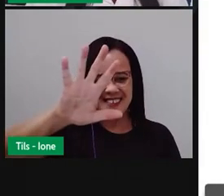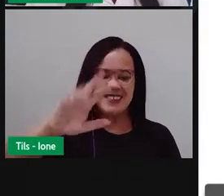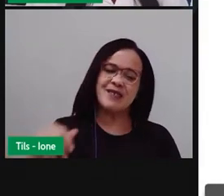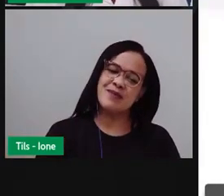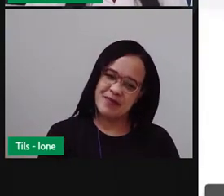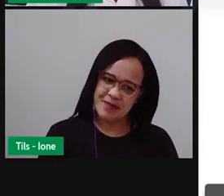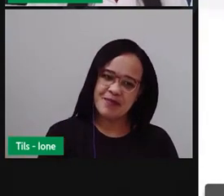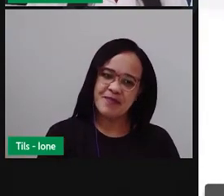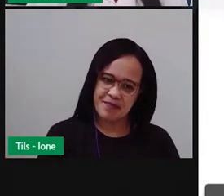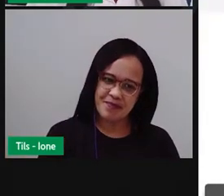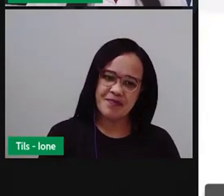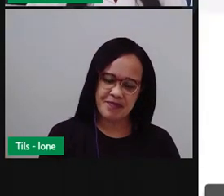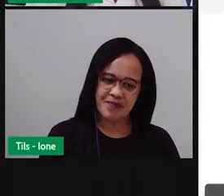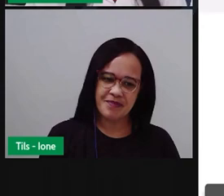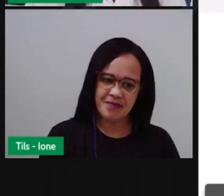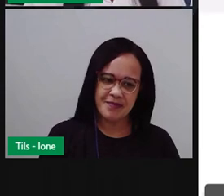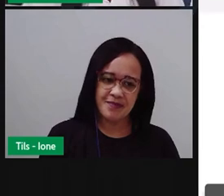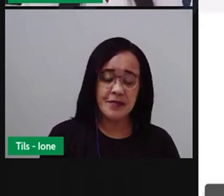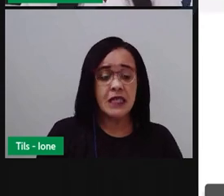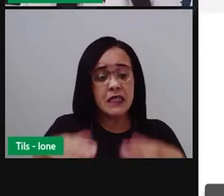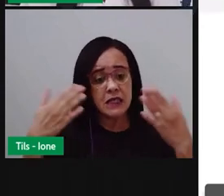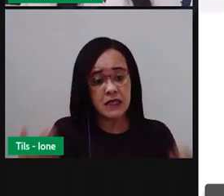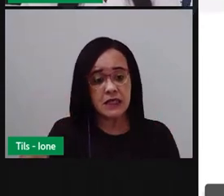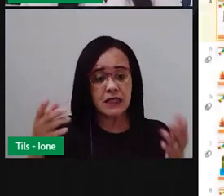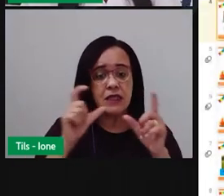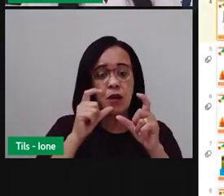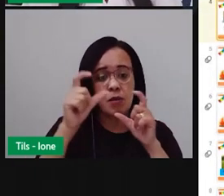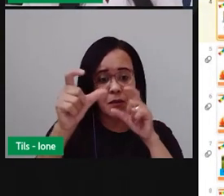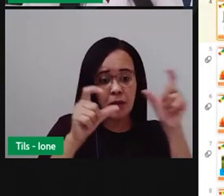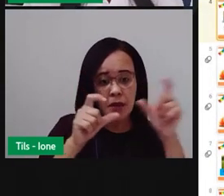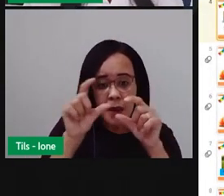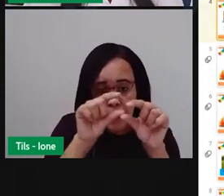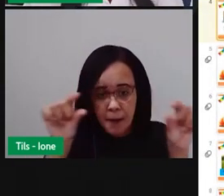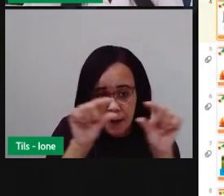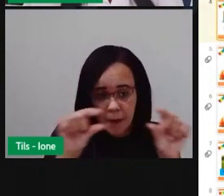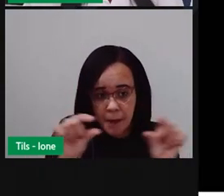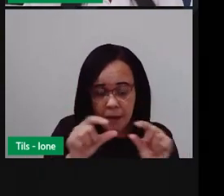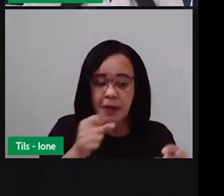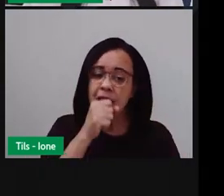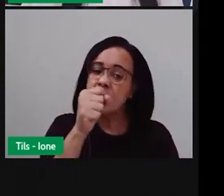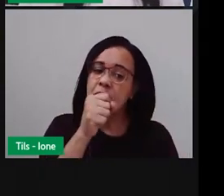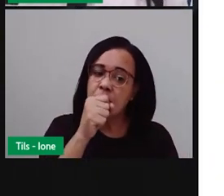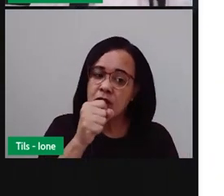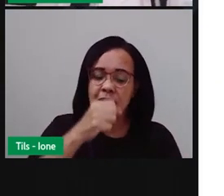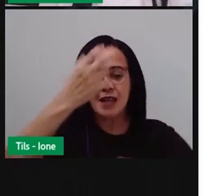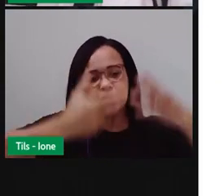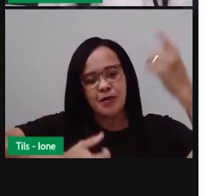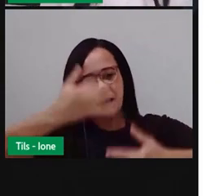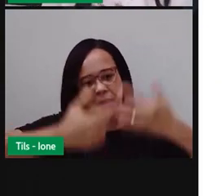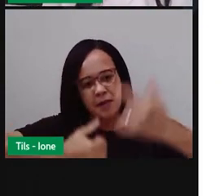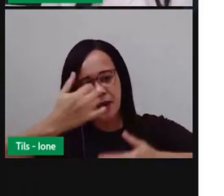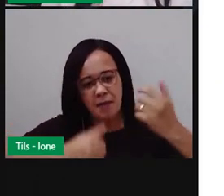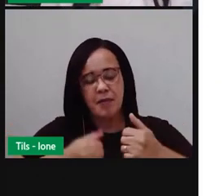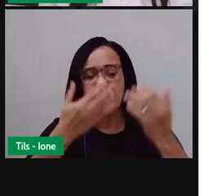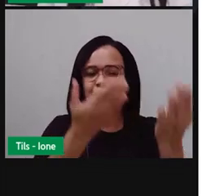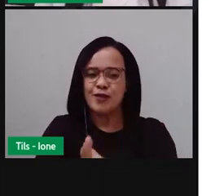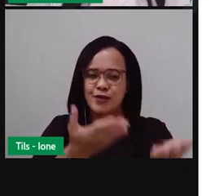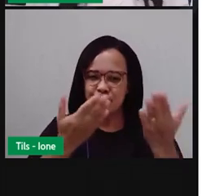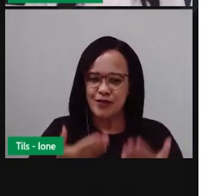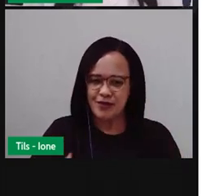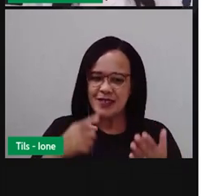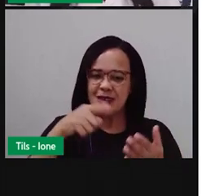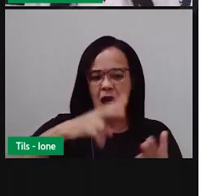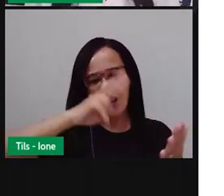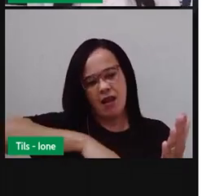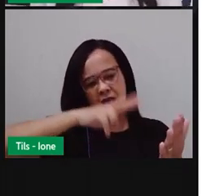Então, esses foram aqui alguns dos trechos dessa reportagem. Convido você a lê-la completa